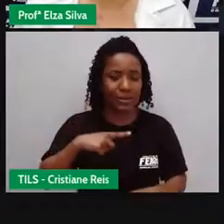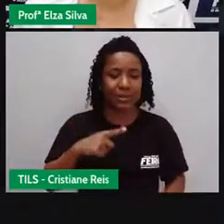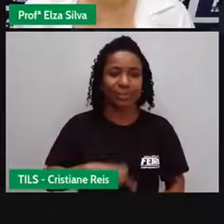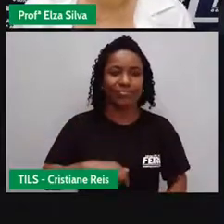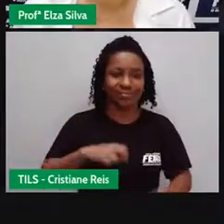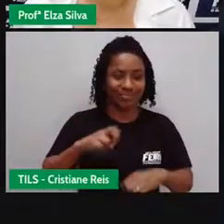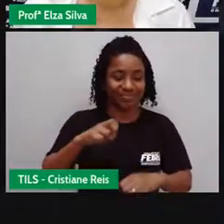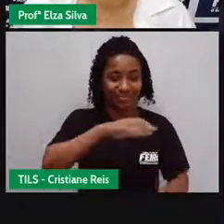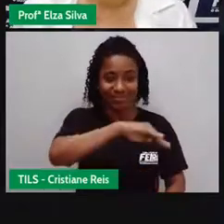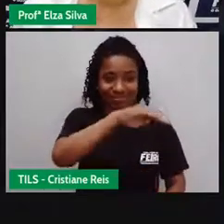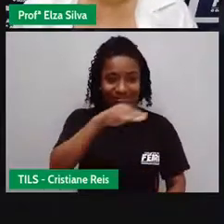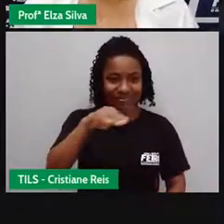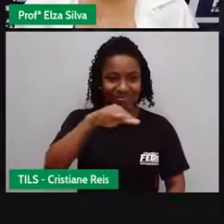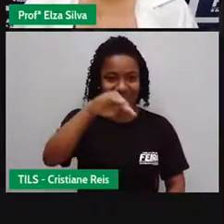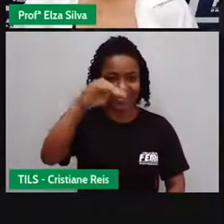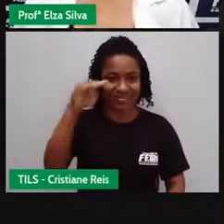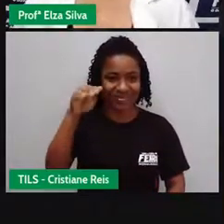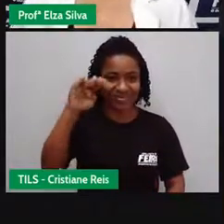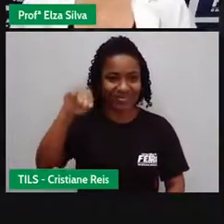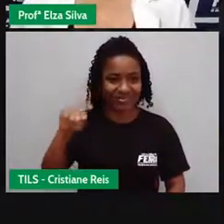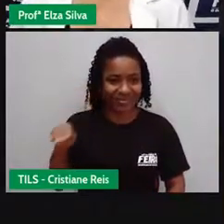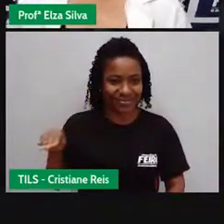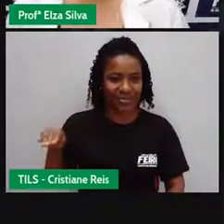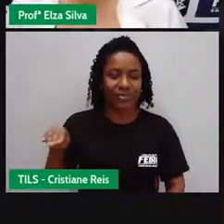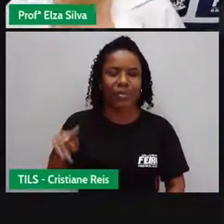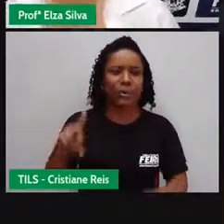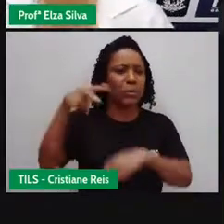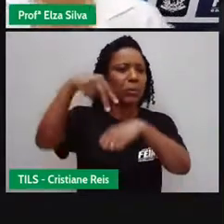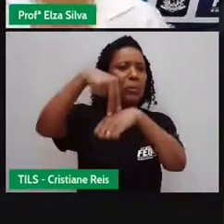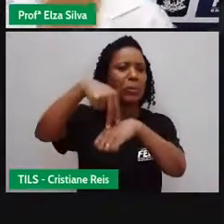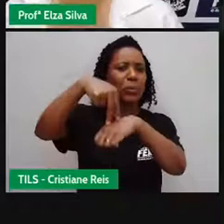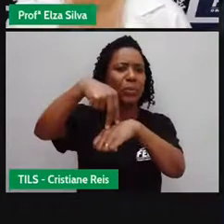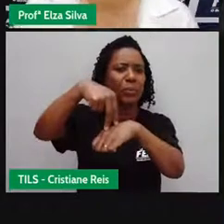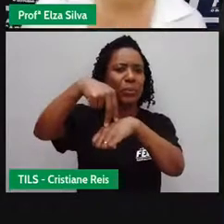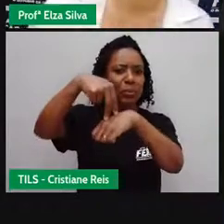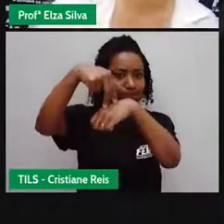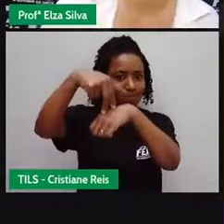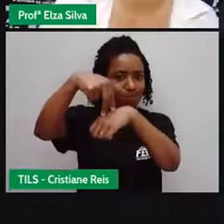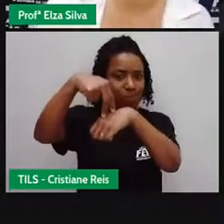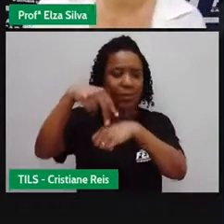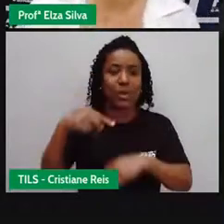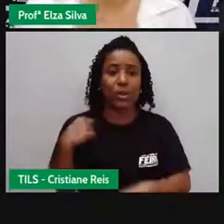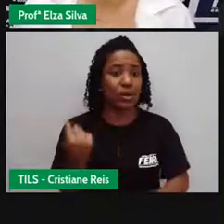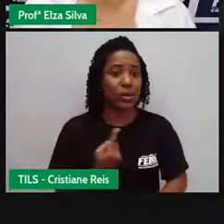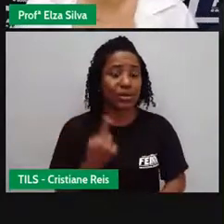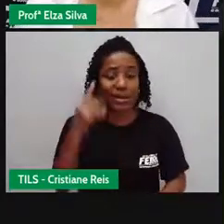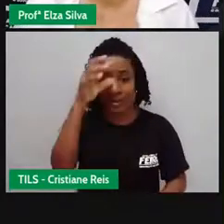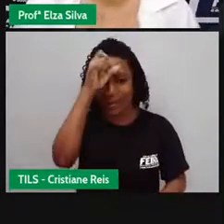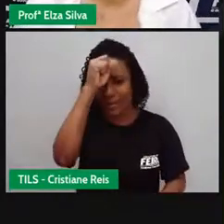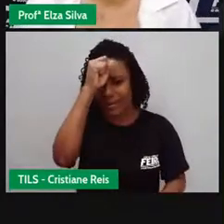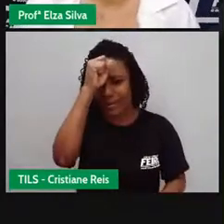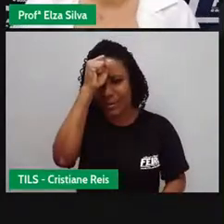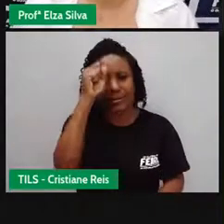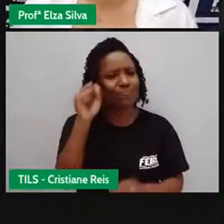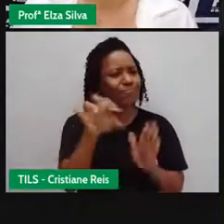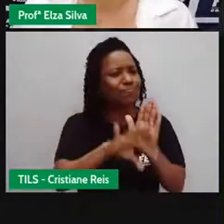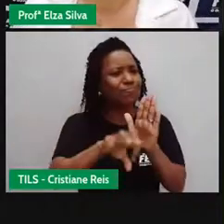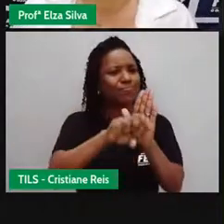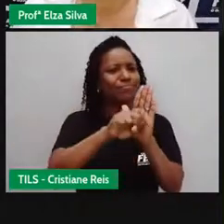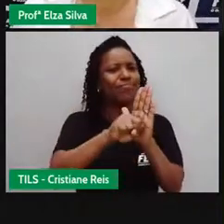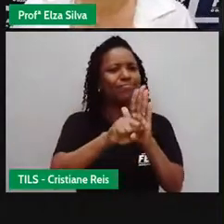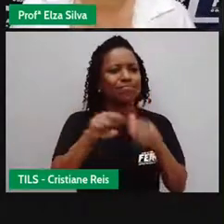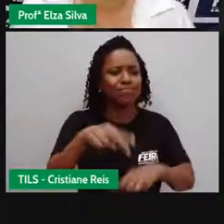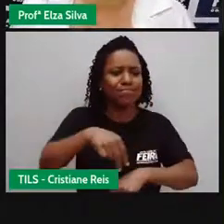olímpico E o que é que tem por detrás da história, né? O é a gente pode aprender sobre O Olympic